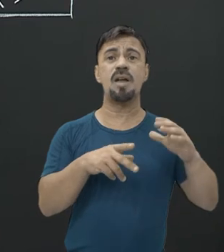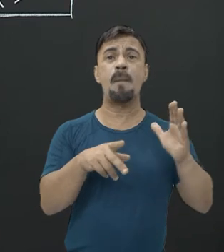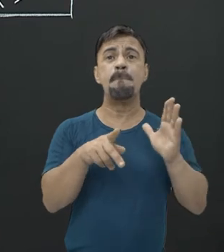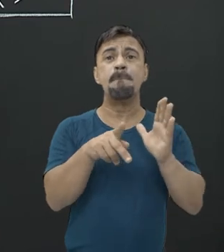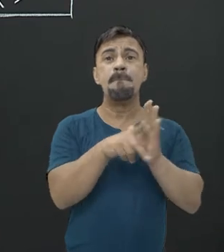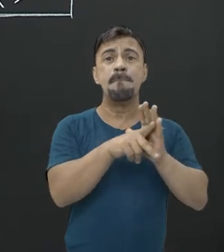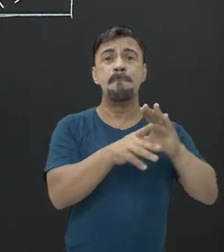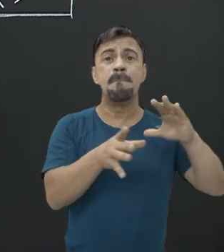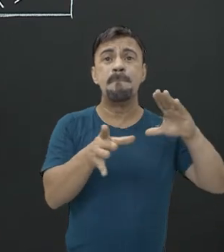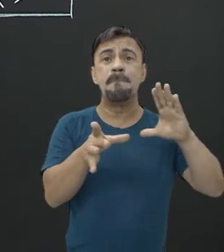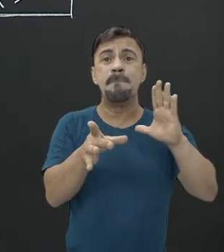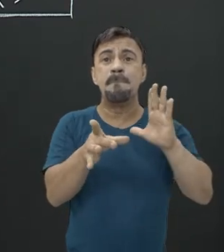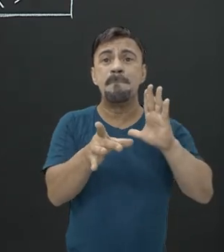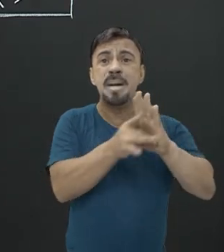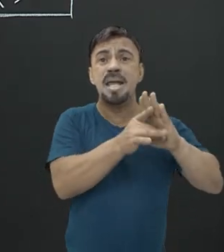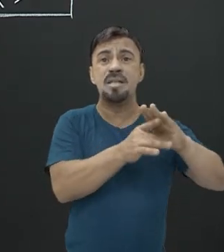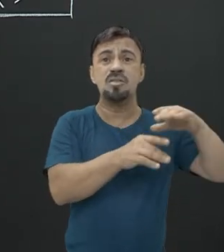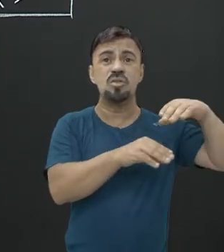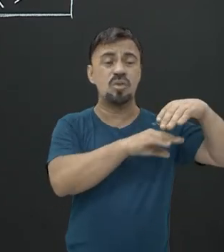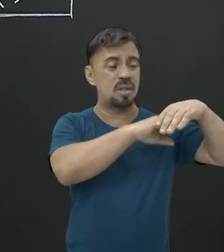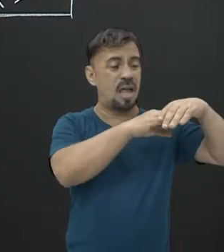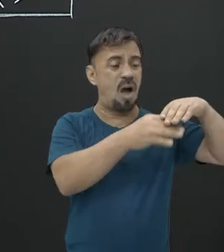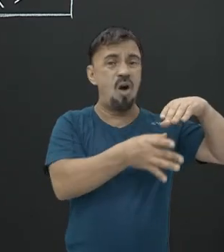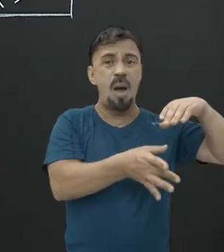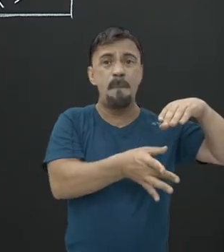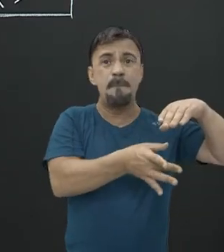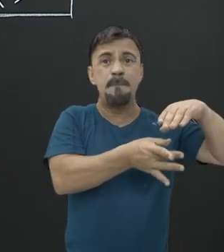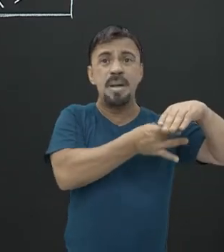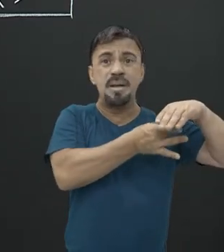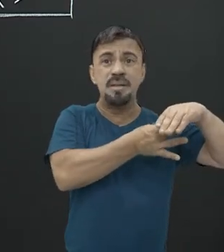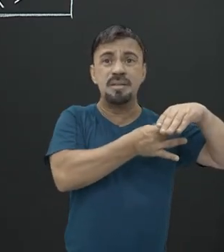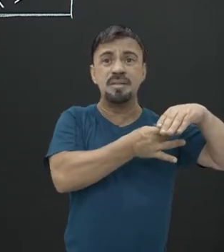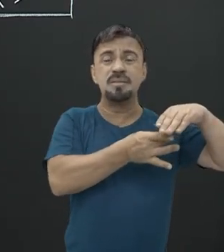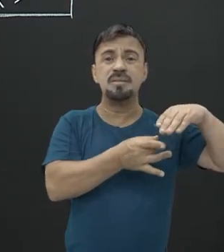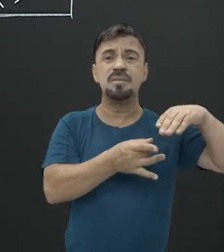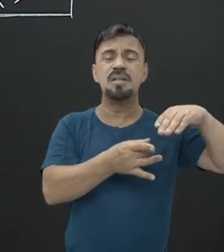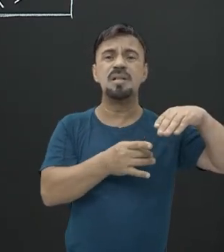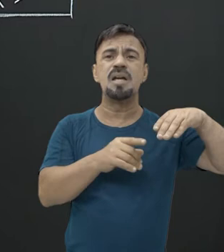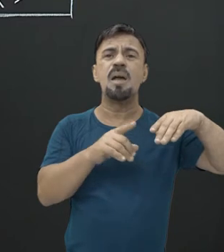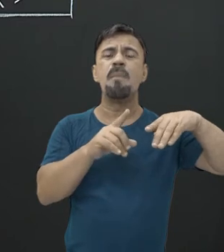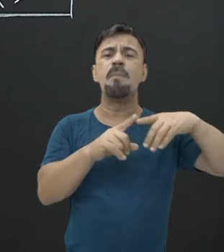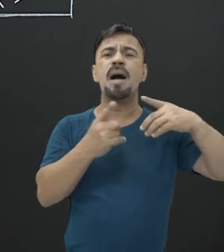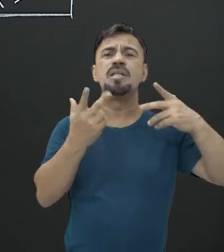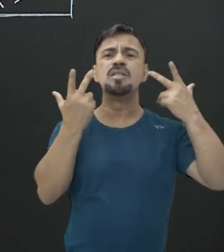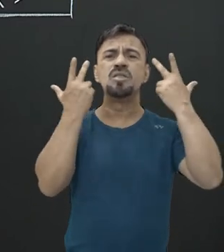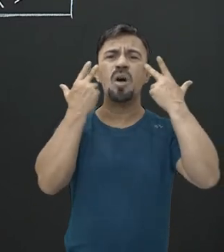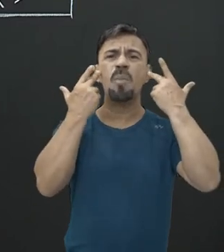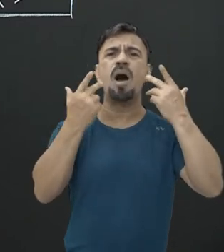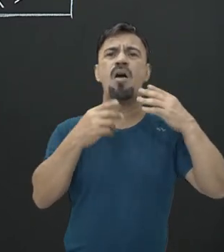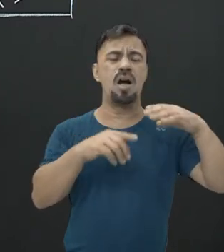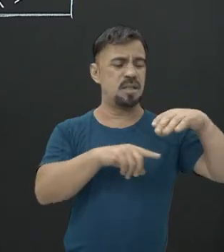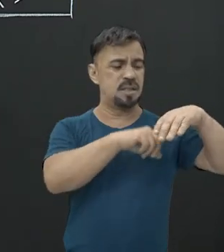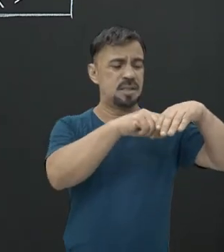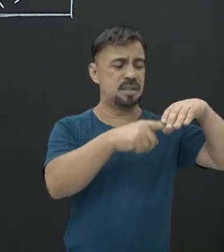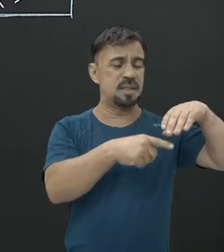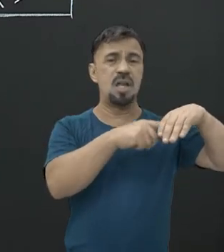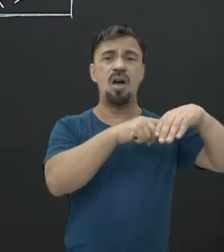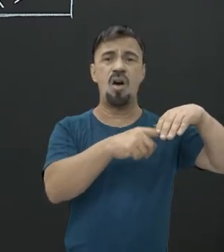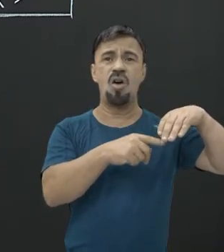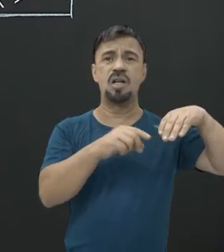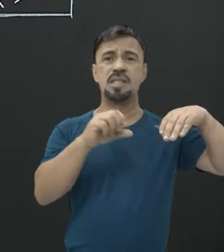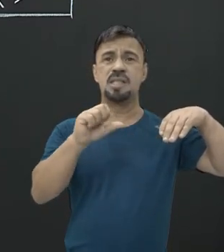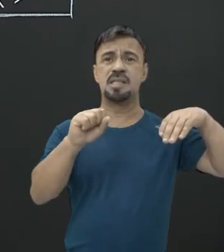É o mais comum. Qual o tipo de rocha mais comum para encontrar os fósseis? Rochas sedimentares.